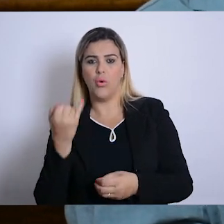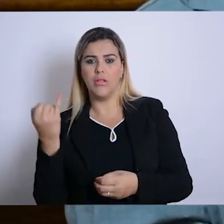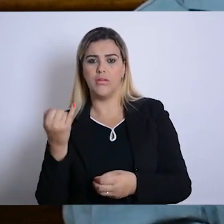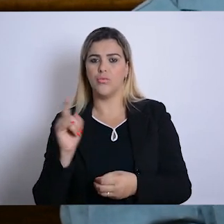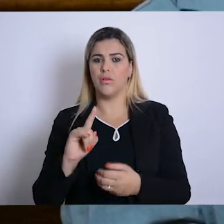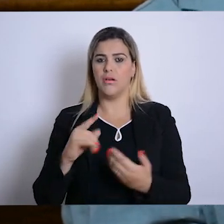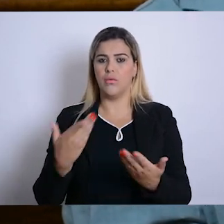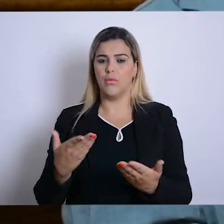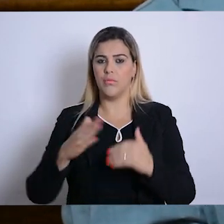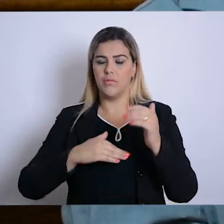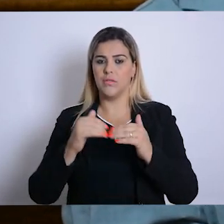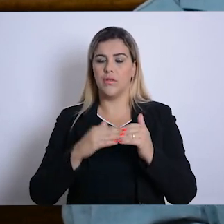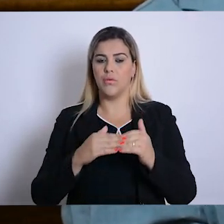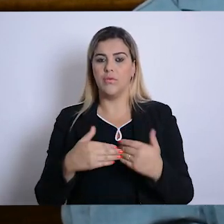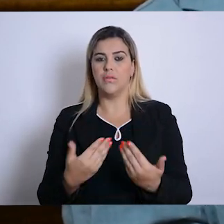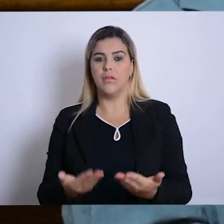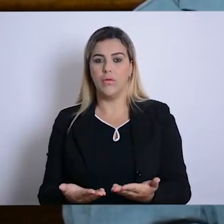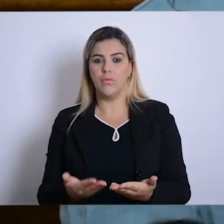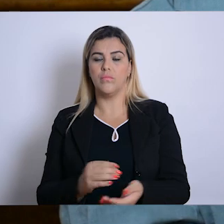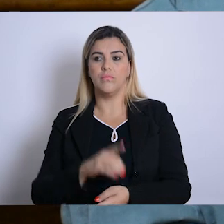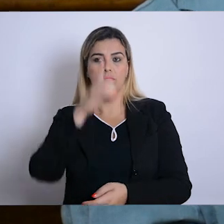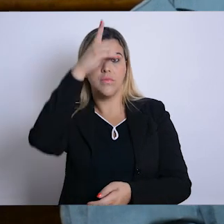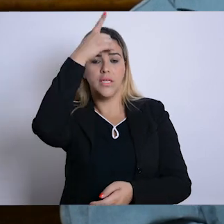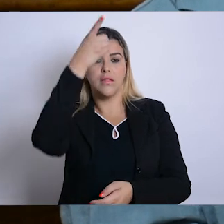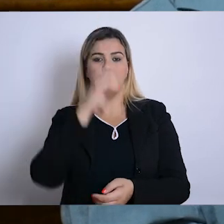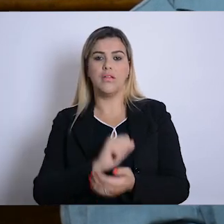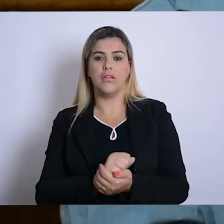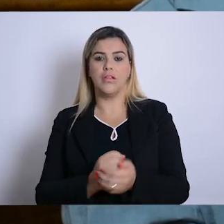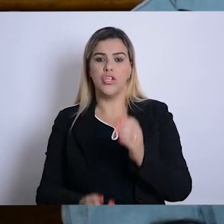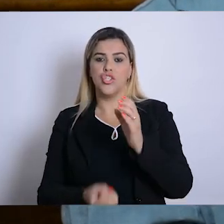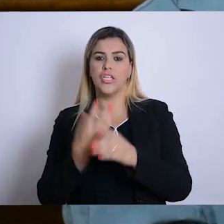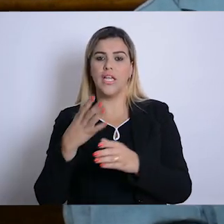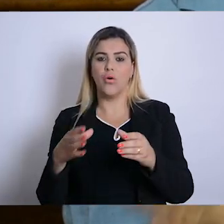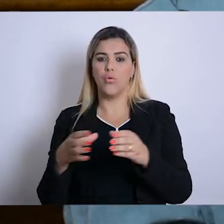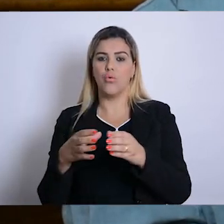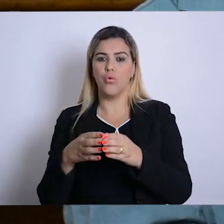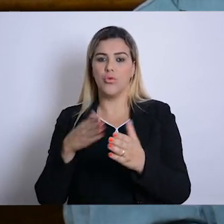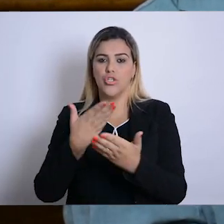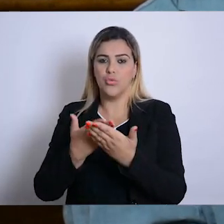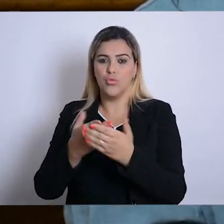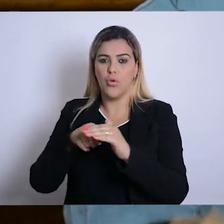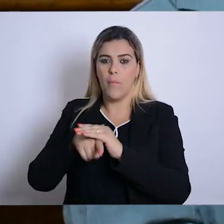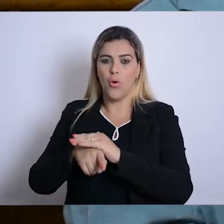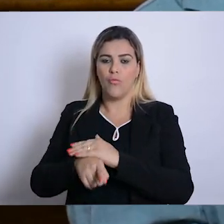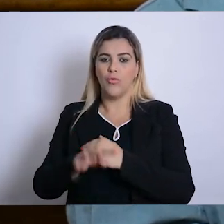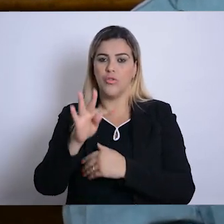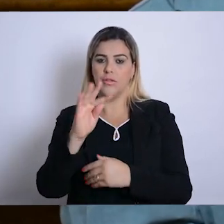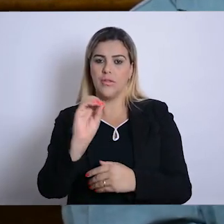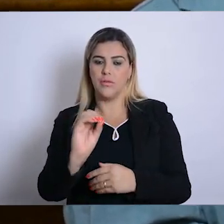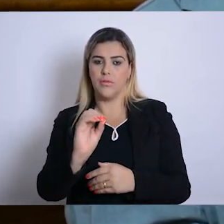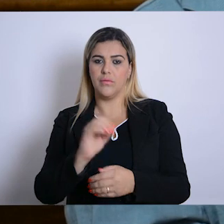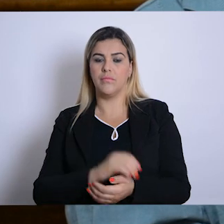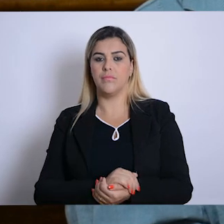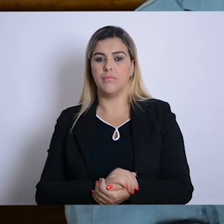E aí, então, veio a ideia de criar o gesto, que é o Grupo de Estudos Profundos de Terapia Ocupacional. Desde que